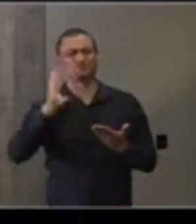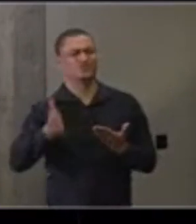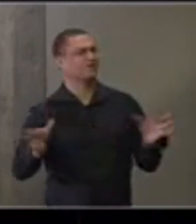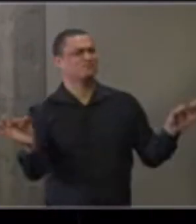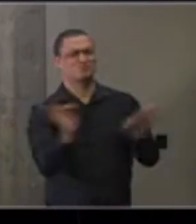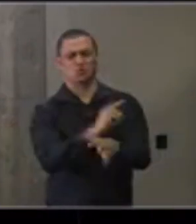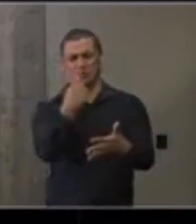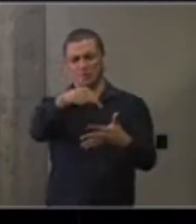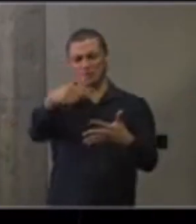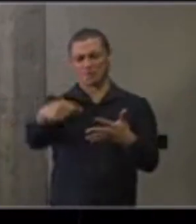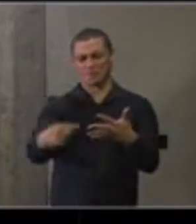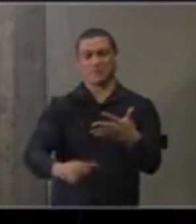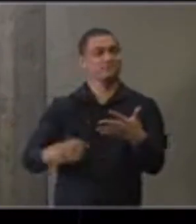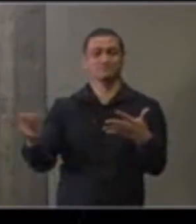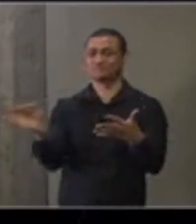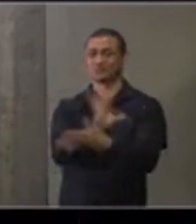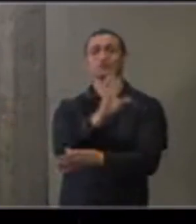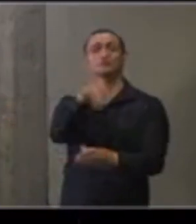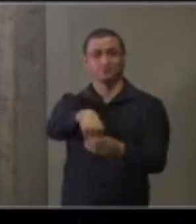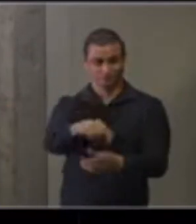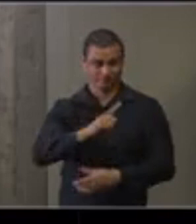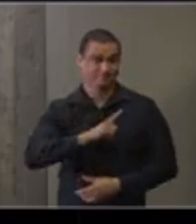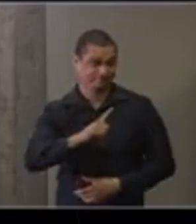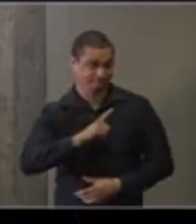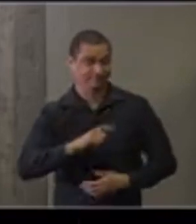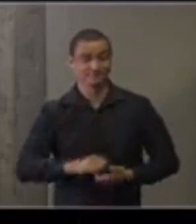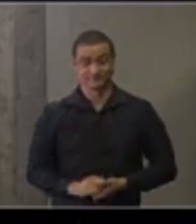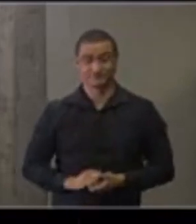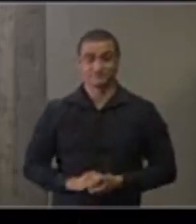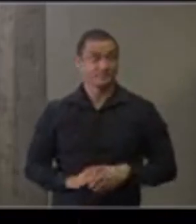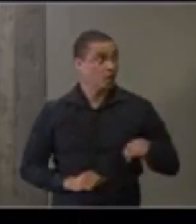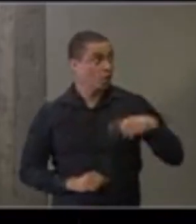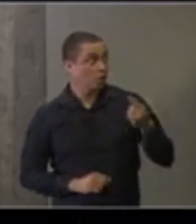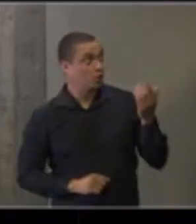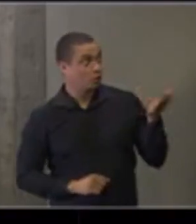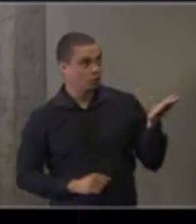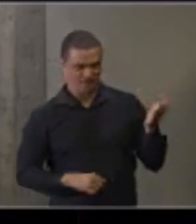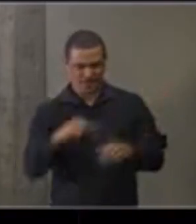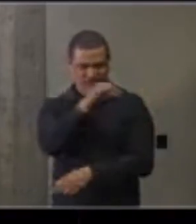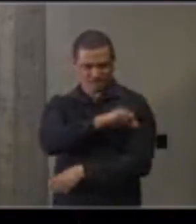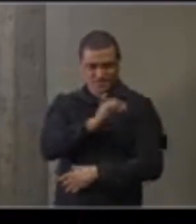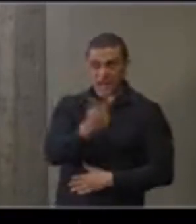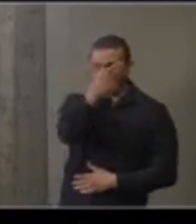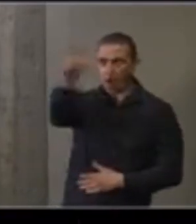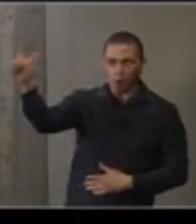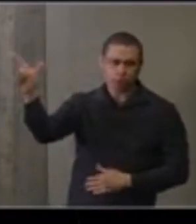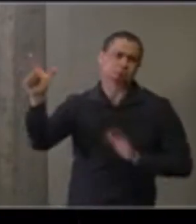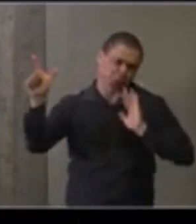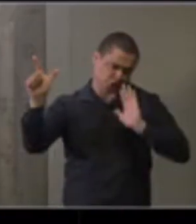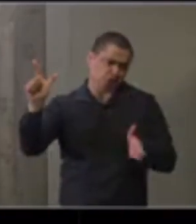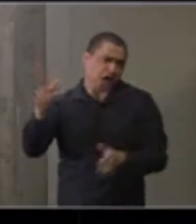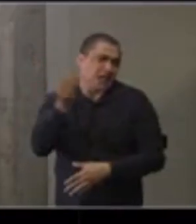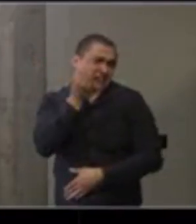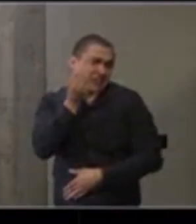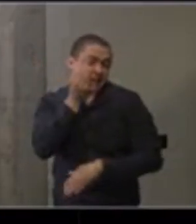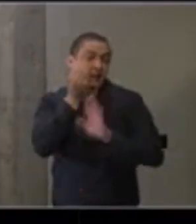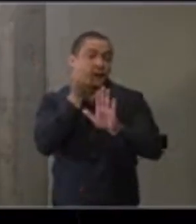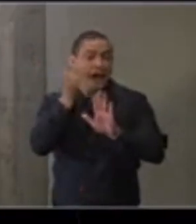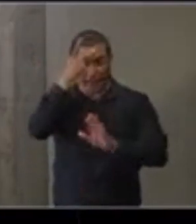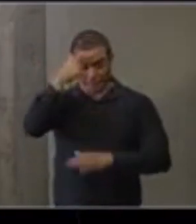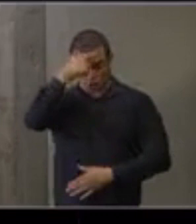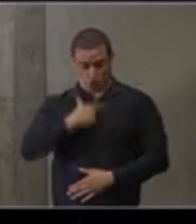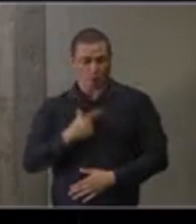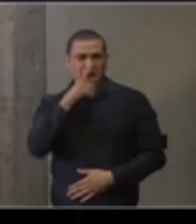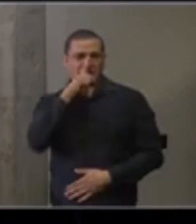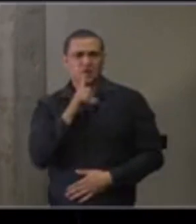esse objetivo. Próximo. Outras vacinas, como eu mencionei, testaram pessoas com menor risco